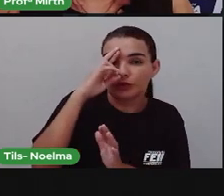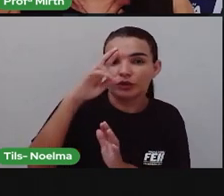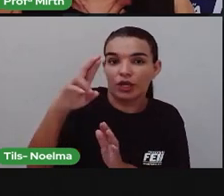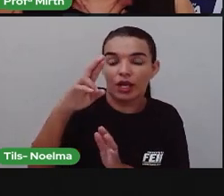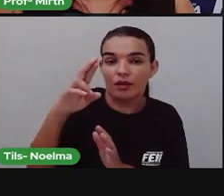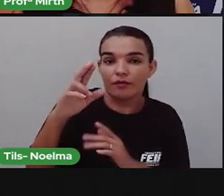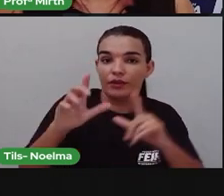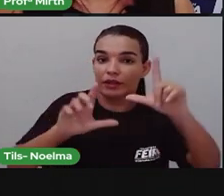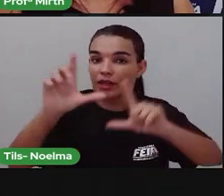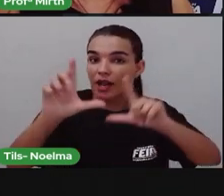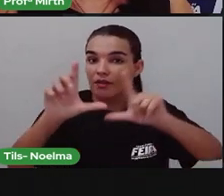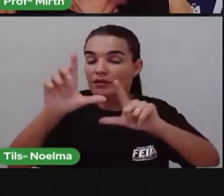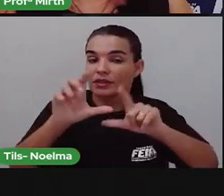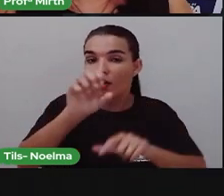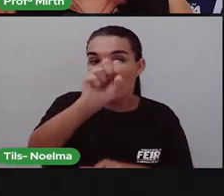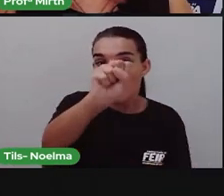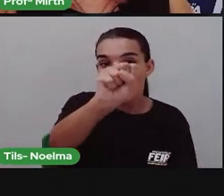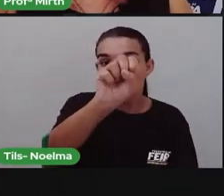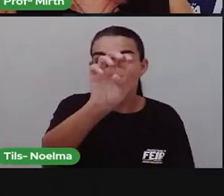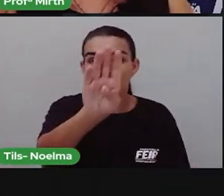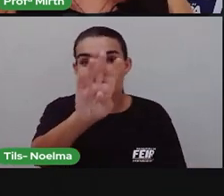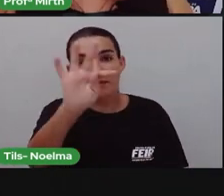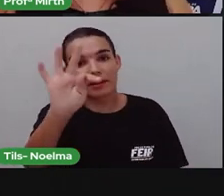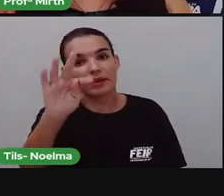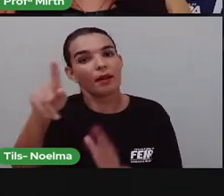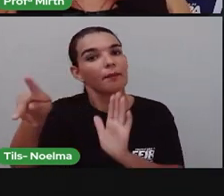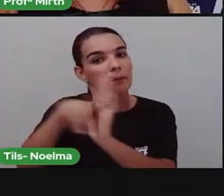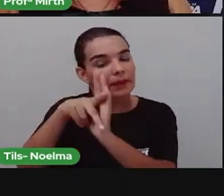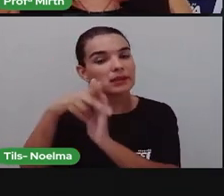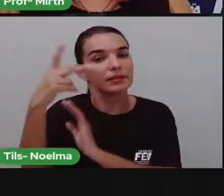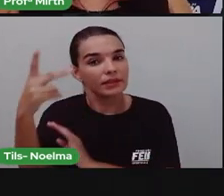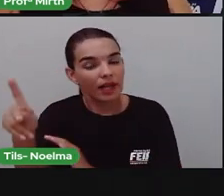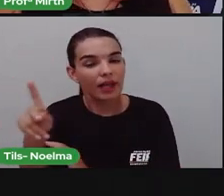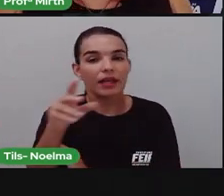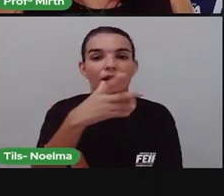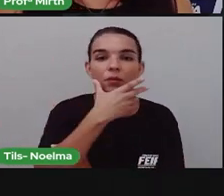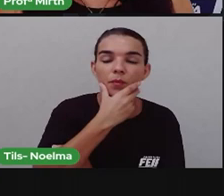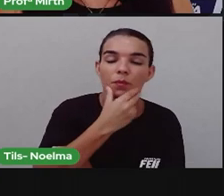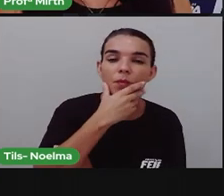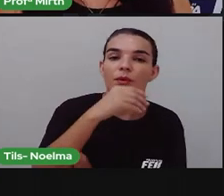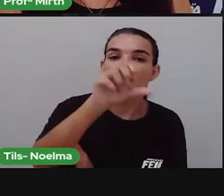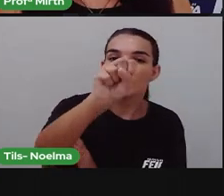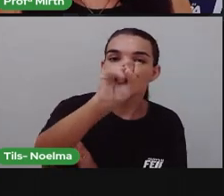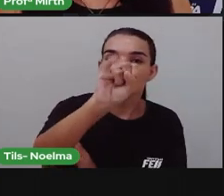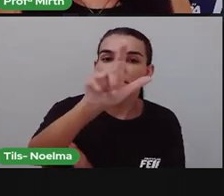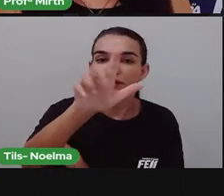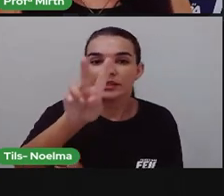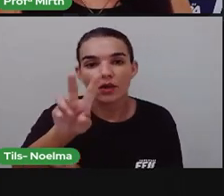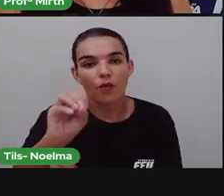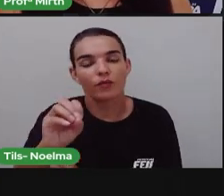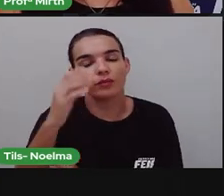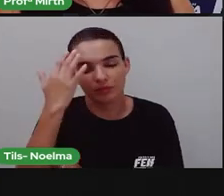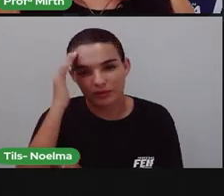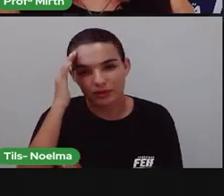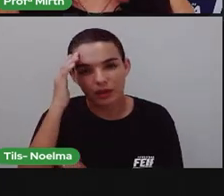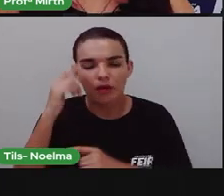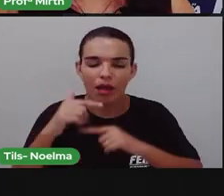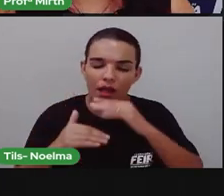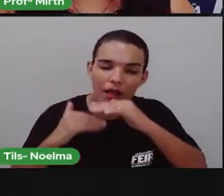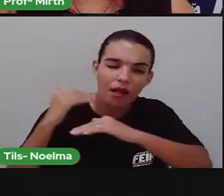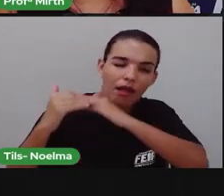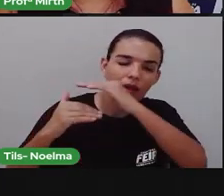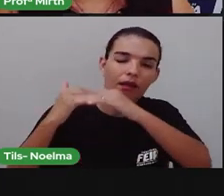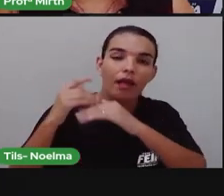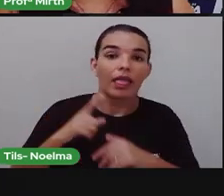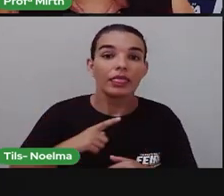biografia das pessoas faz com que a gente, além de entender um pouco melhor do tempo que ela viveu, ainda serve